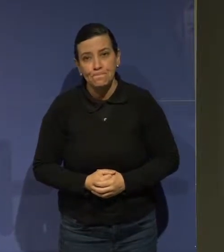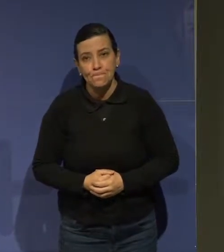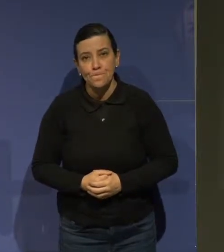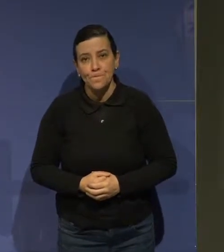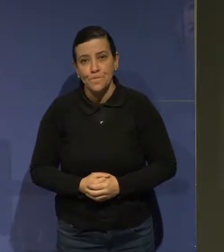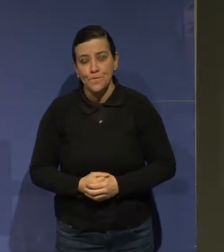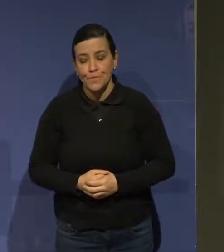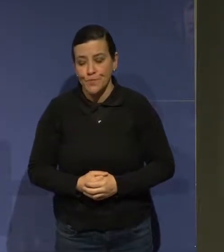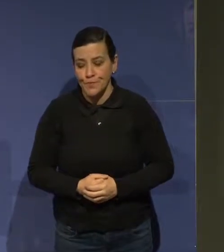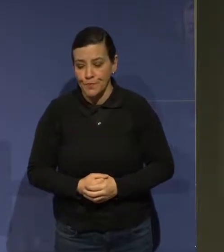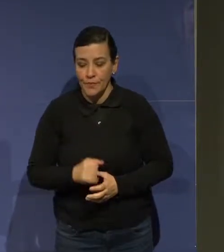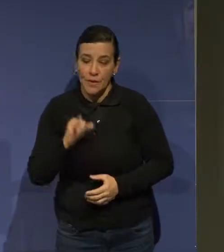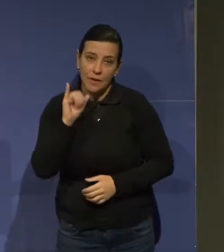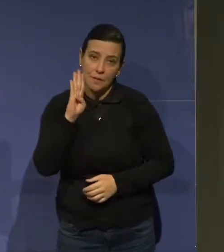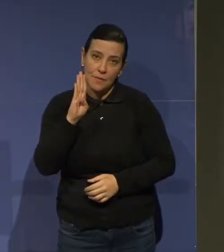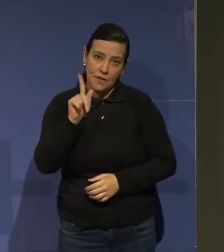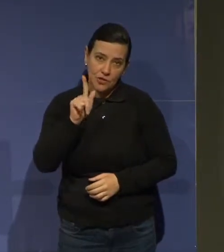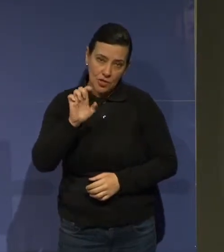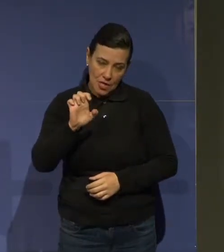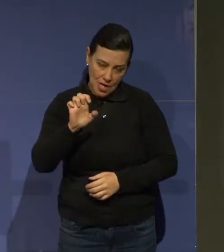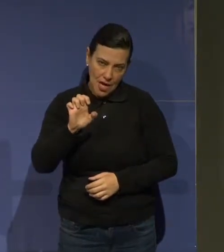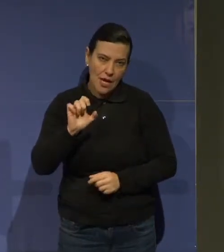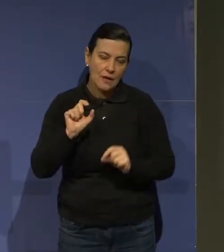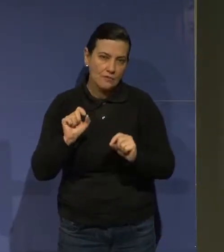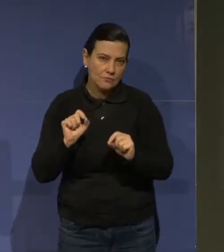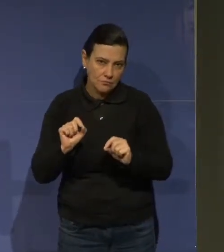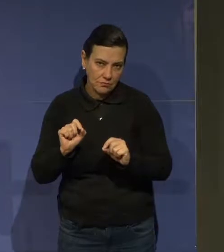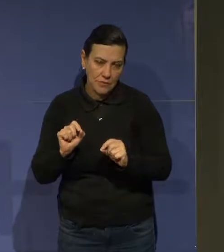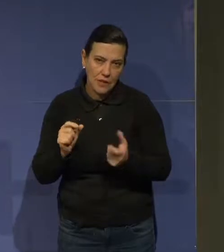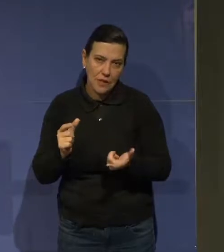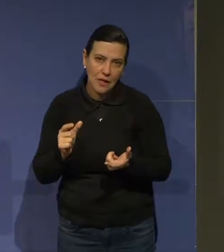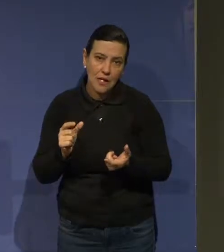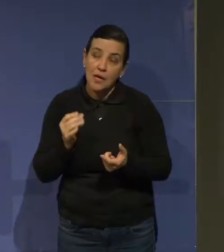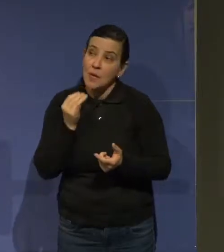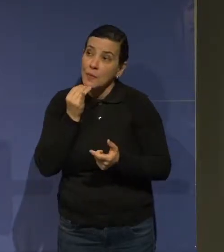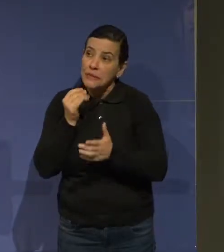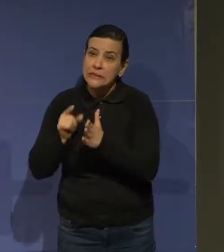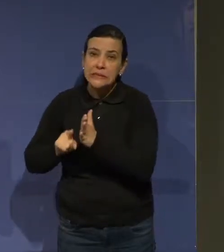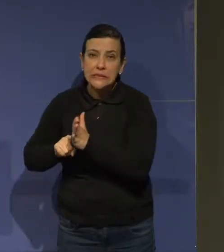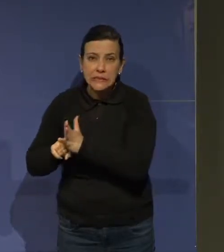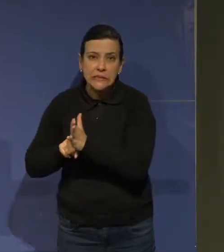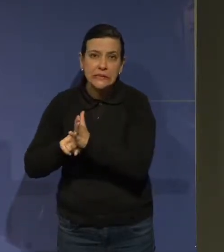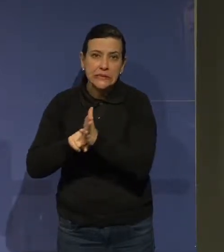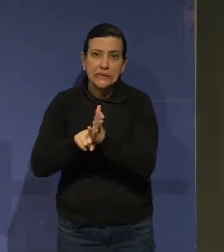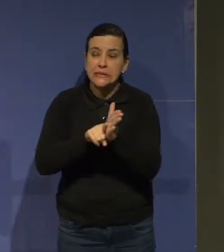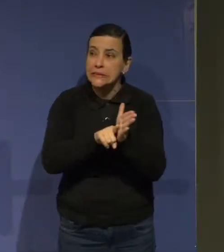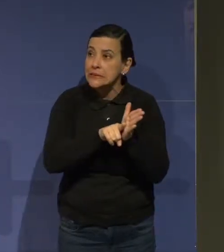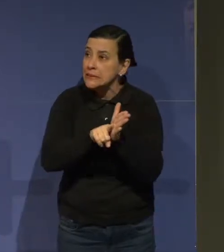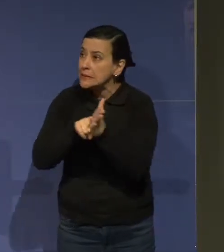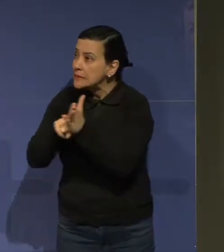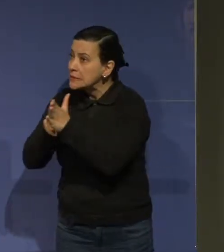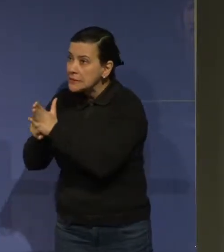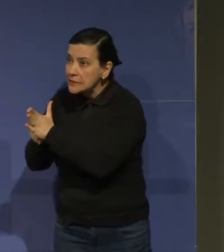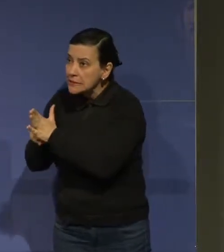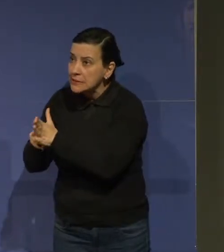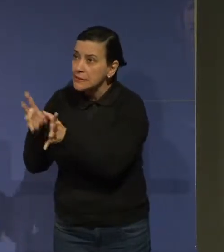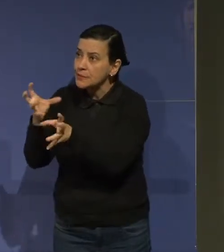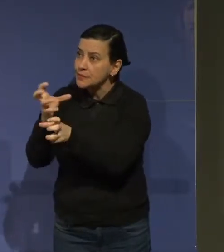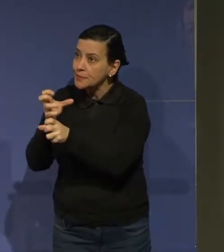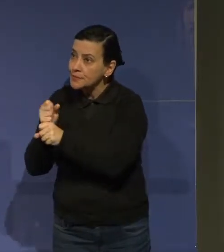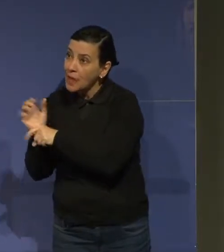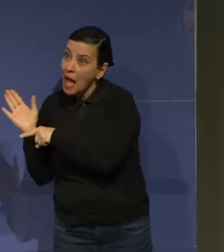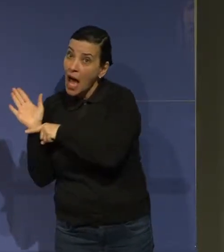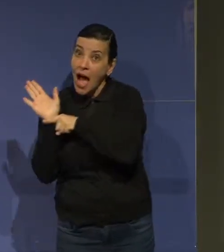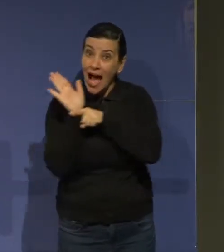O BGE tem sido... parte central, ícones de pessoas com deficiência e a direito gráfico. Um grande aliado